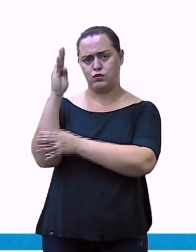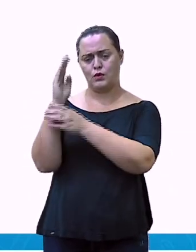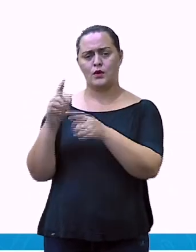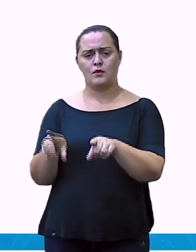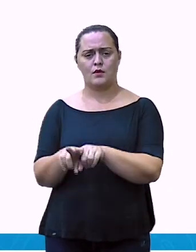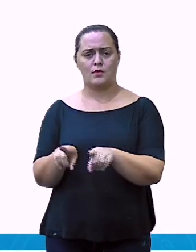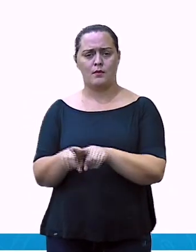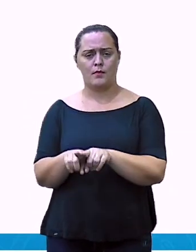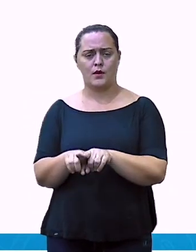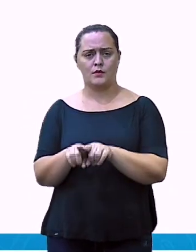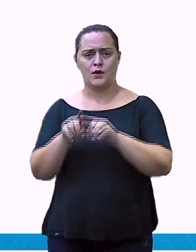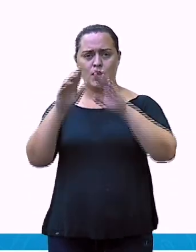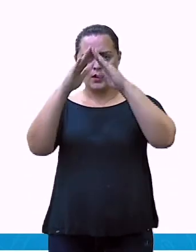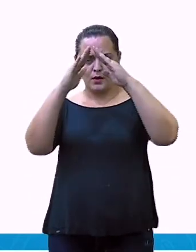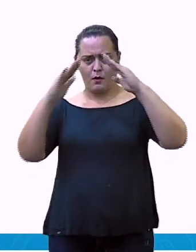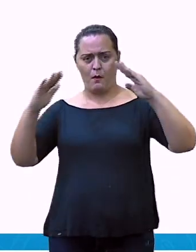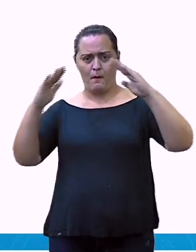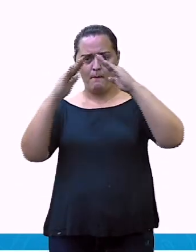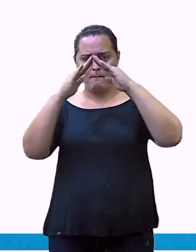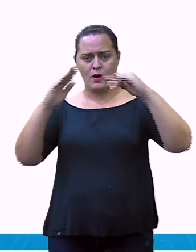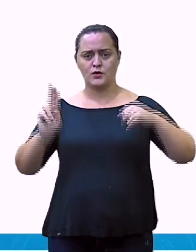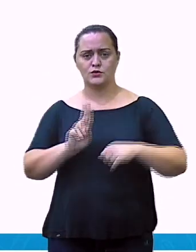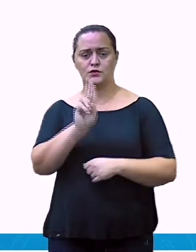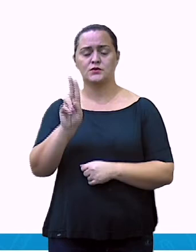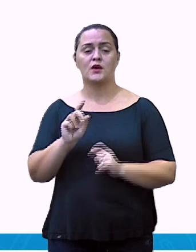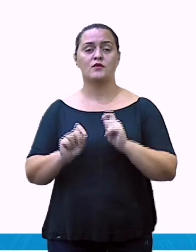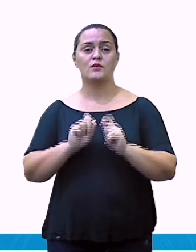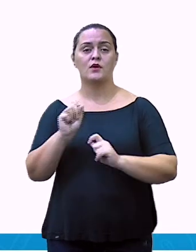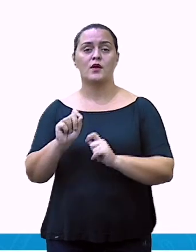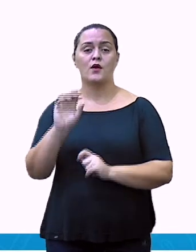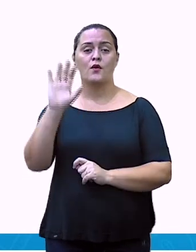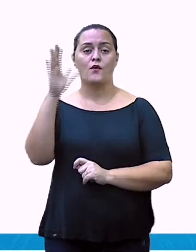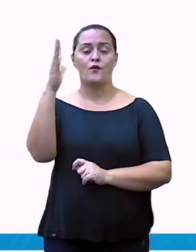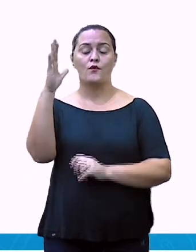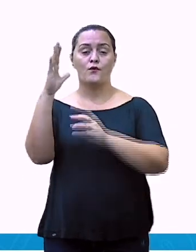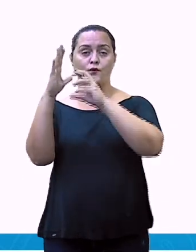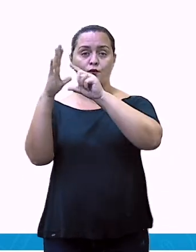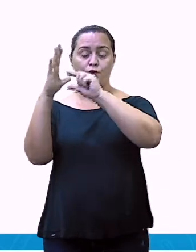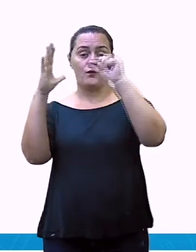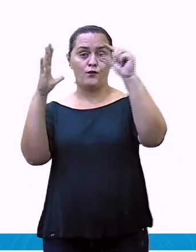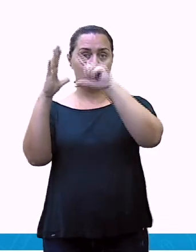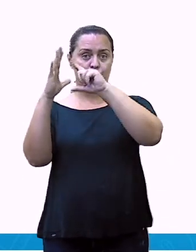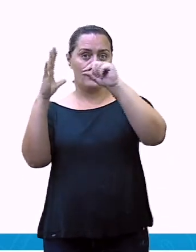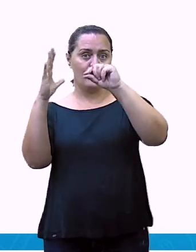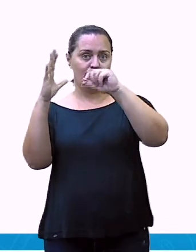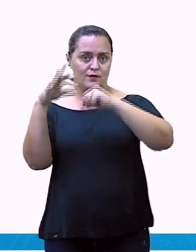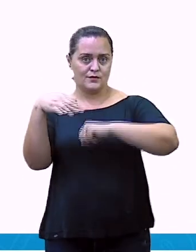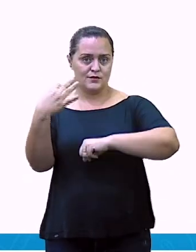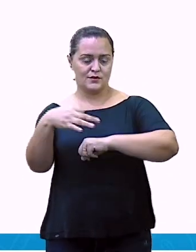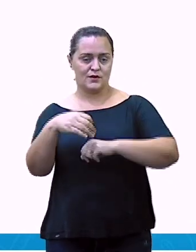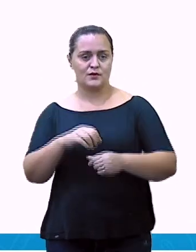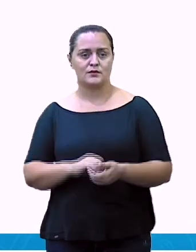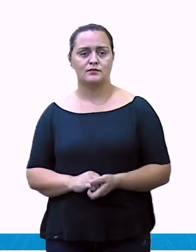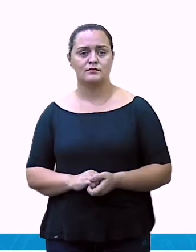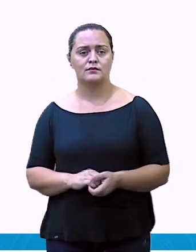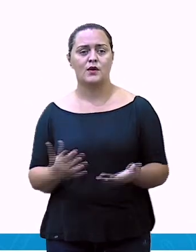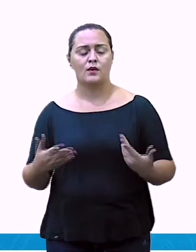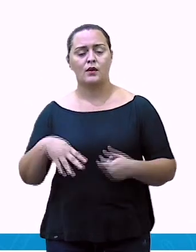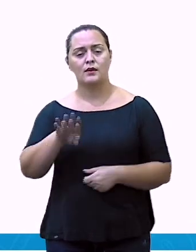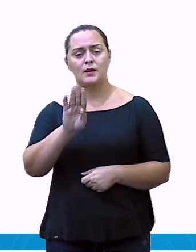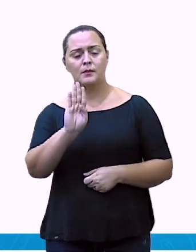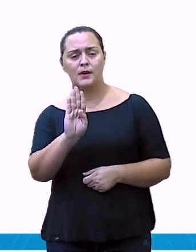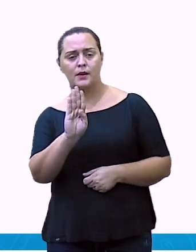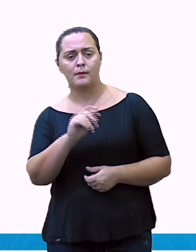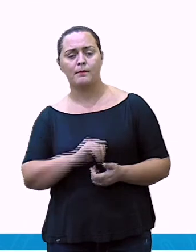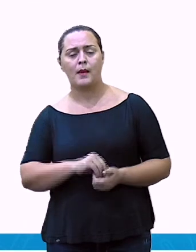palha. Exatamente. E a palafita? Quais são os materiais utilizados para construir a palafita?